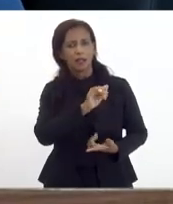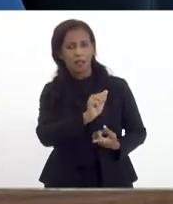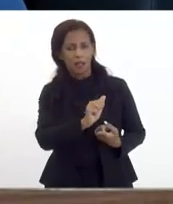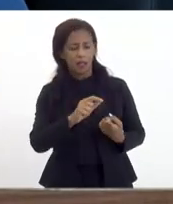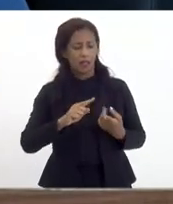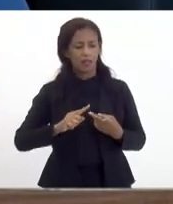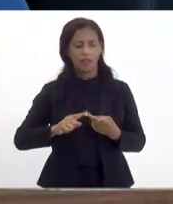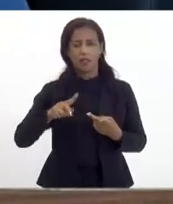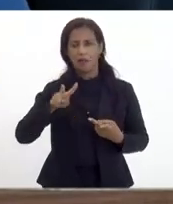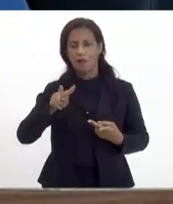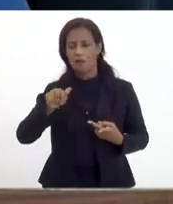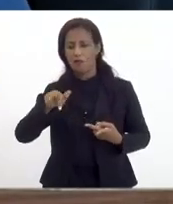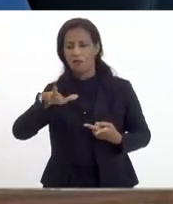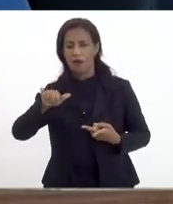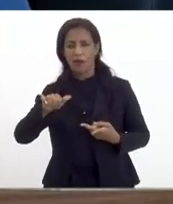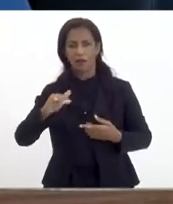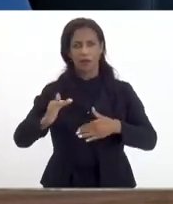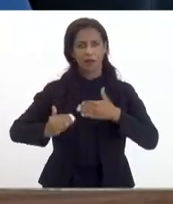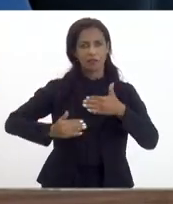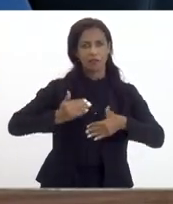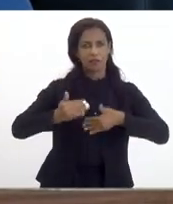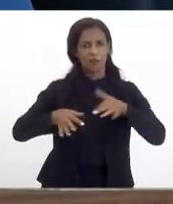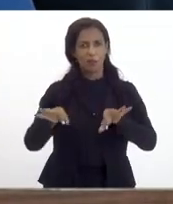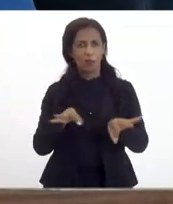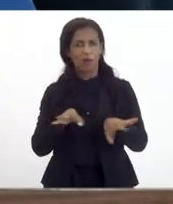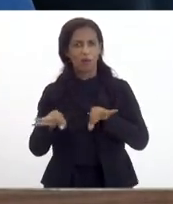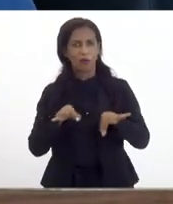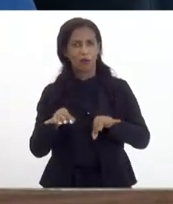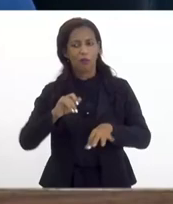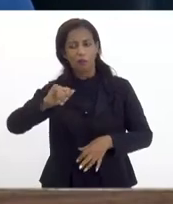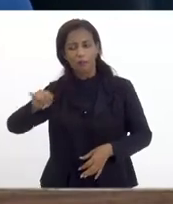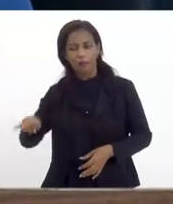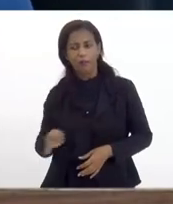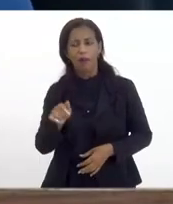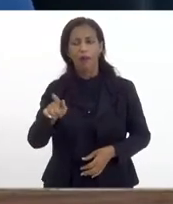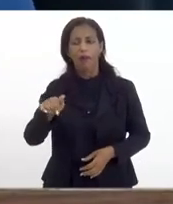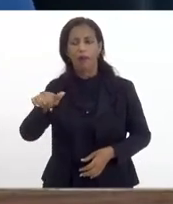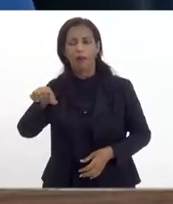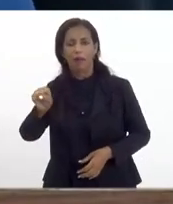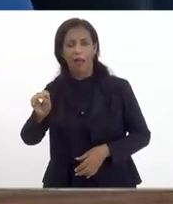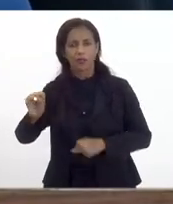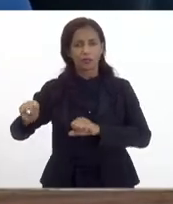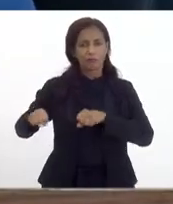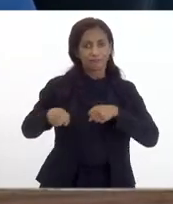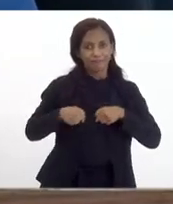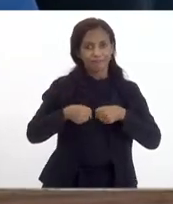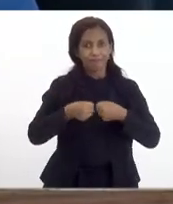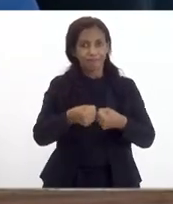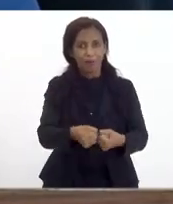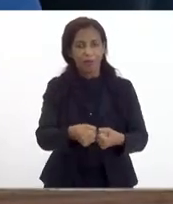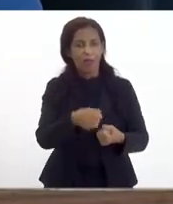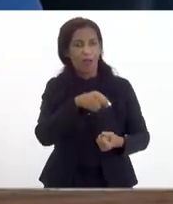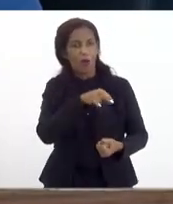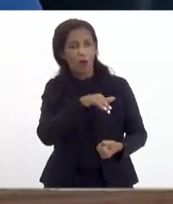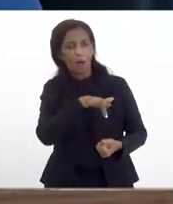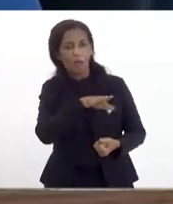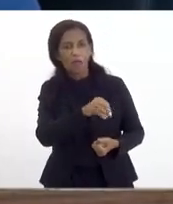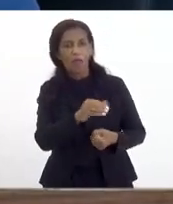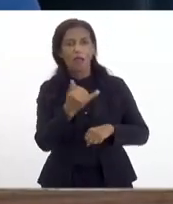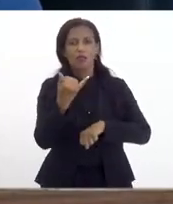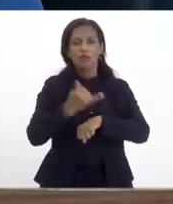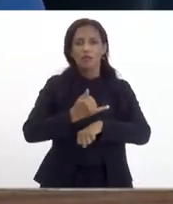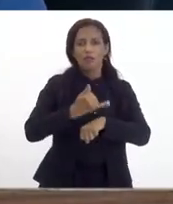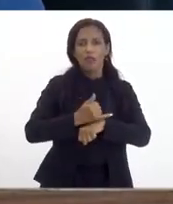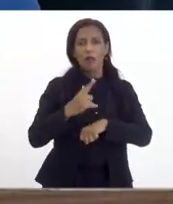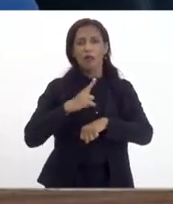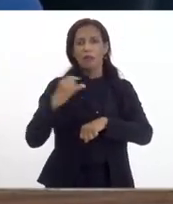desenvolvendo uma forma de você usar o gás para dar mais densidade ao minério de ferro para ter